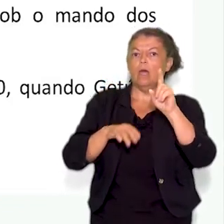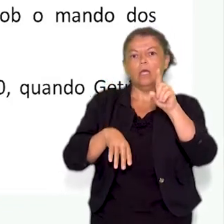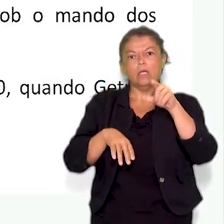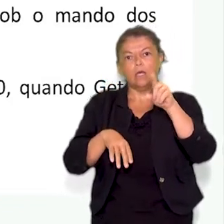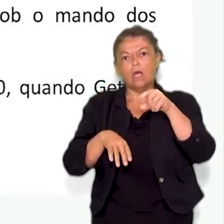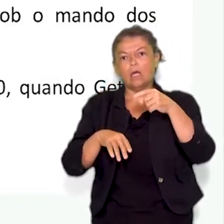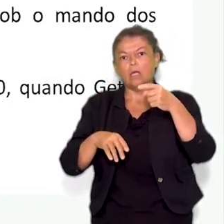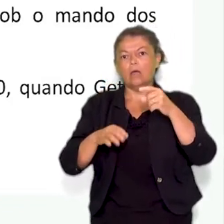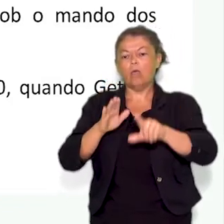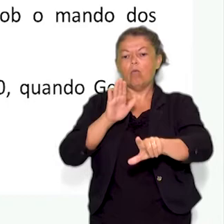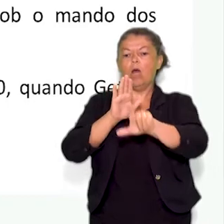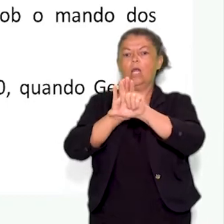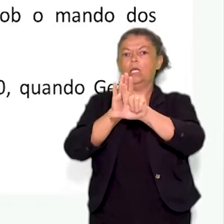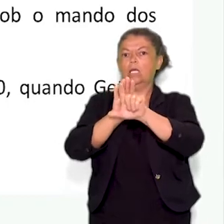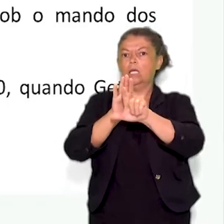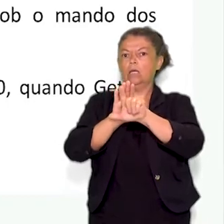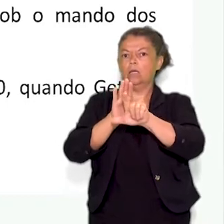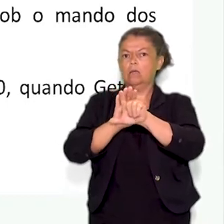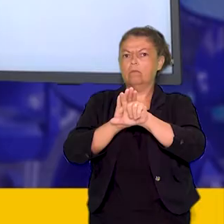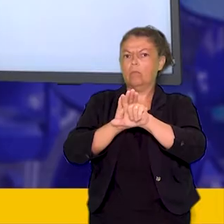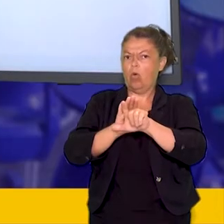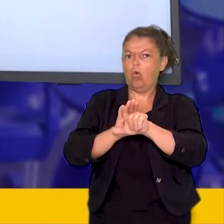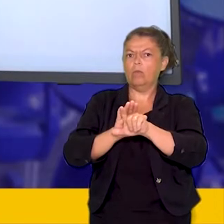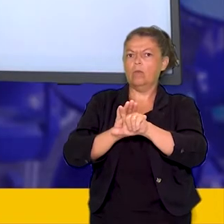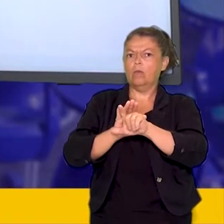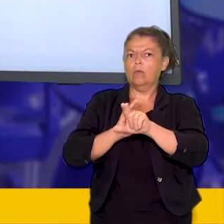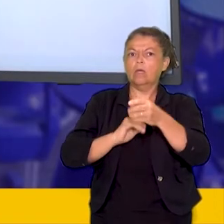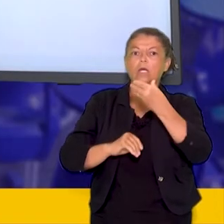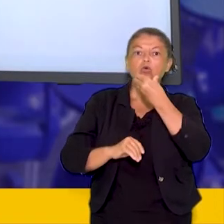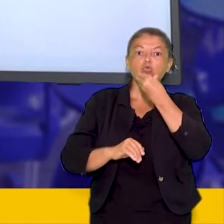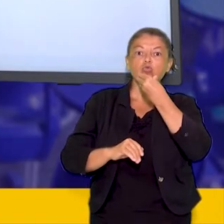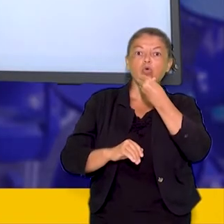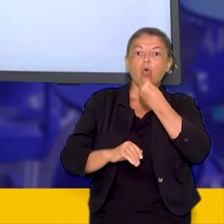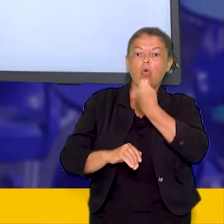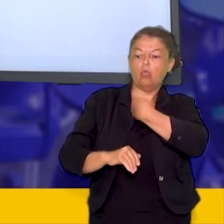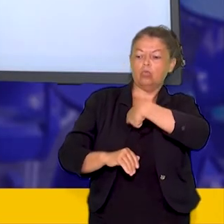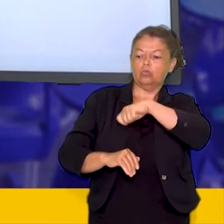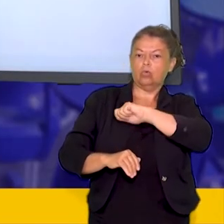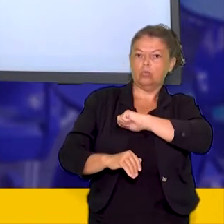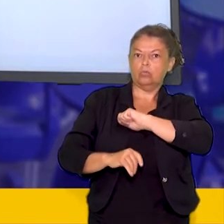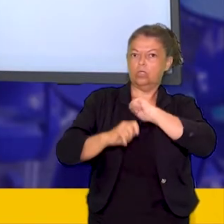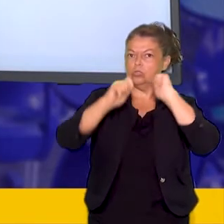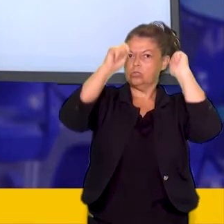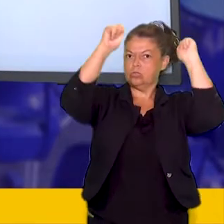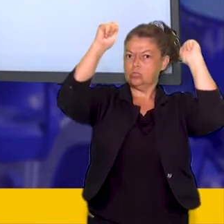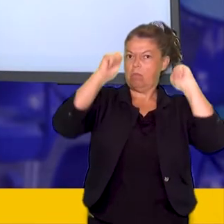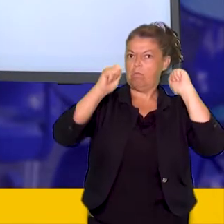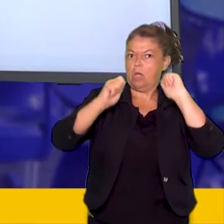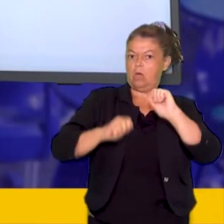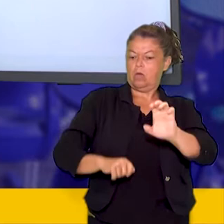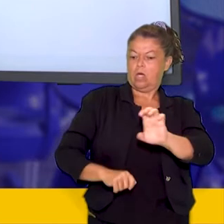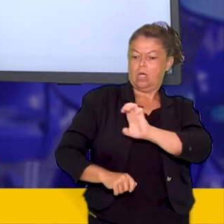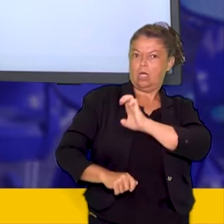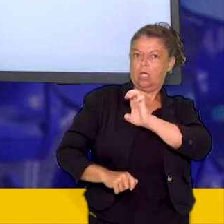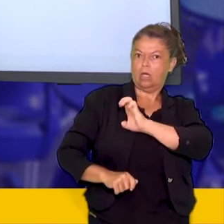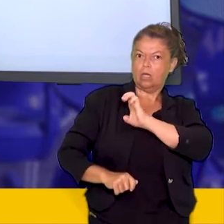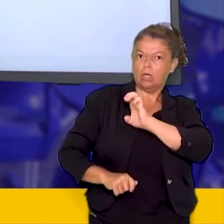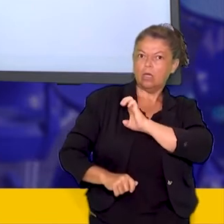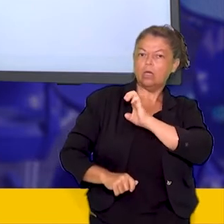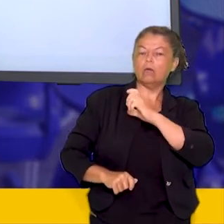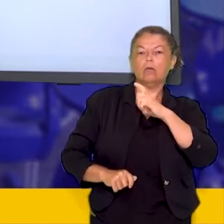Foi marcada pela influência dos coronéis, ricos fazendeiros, poderíamos dizer, grandes